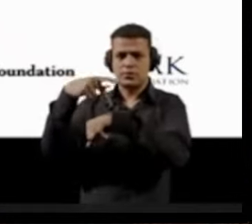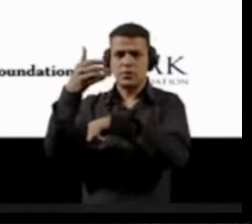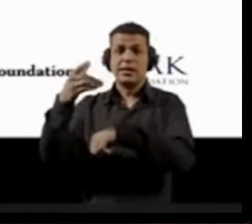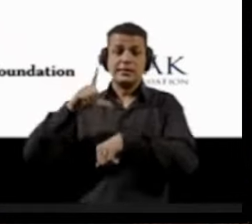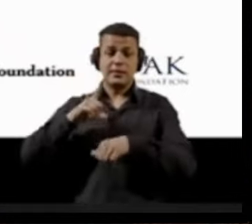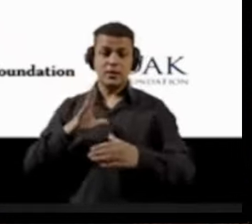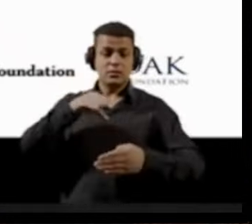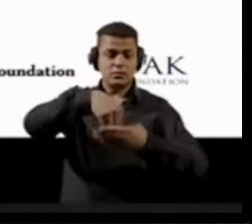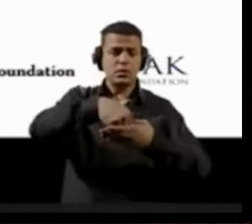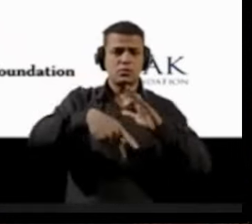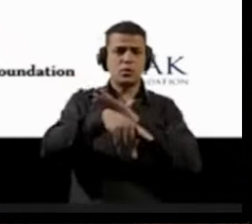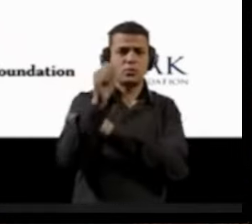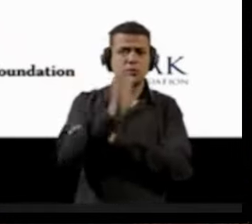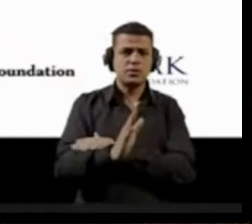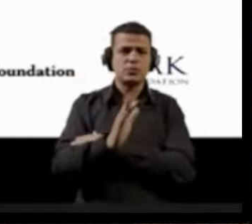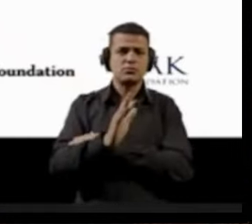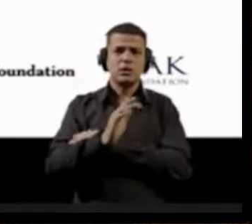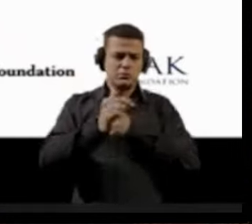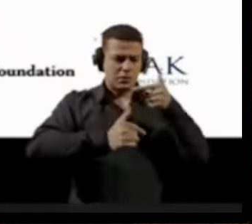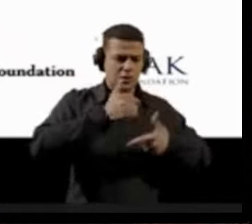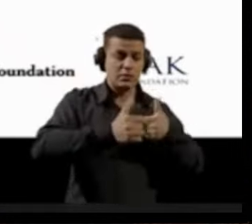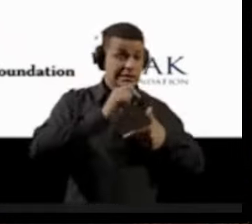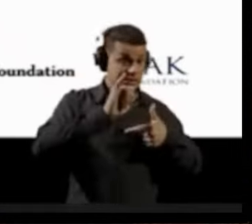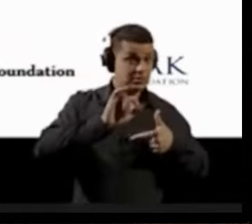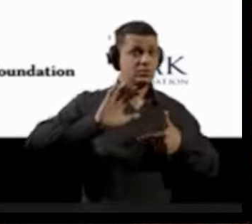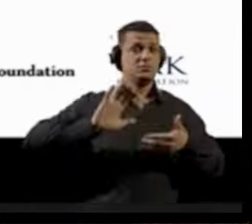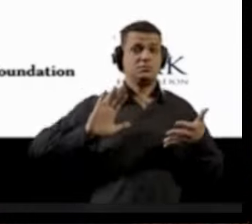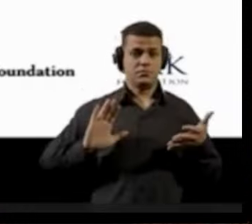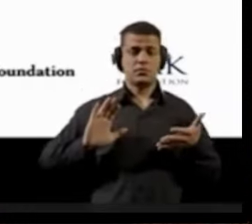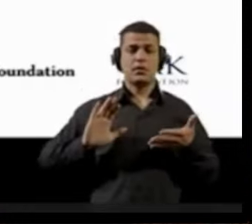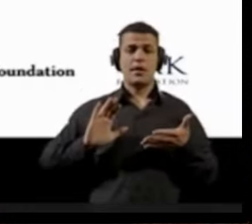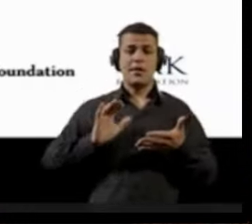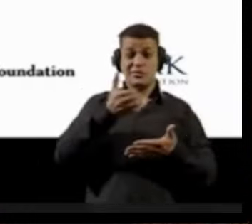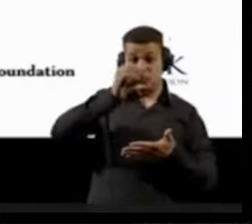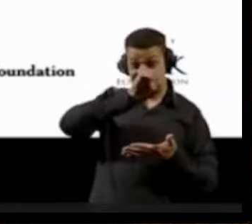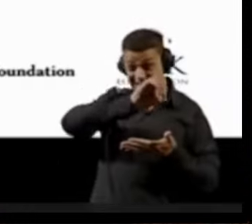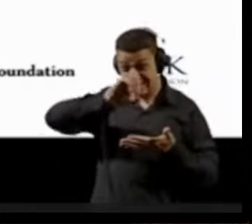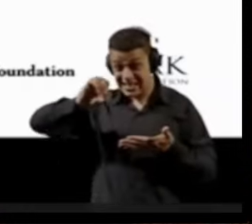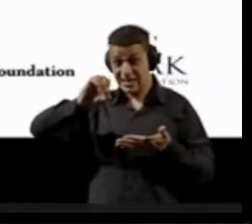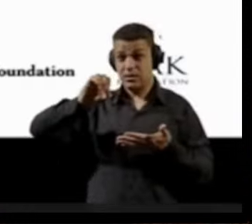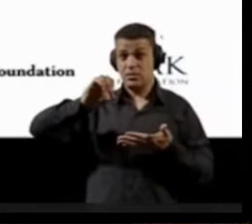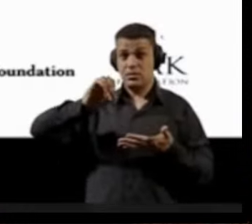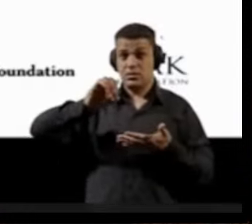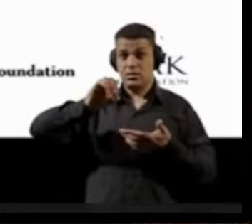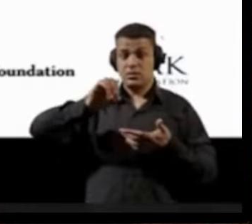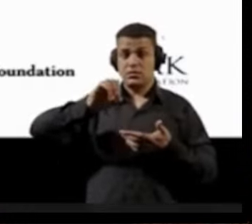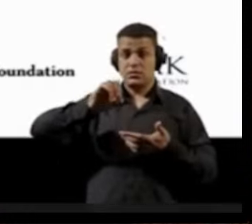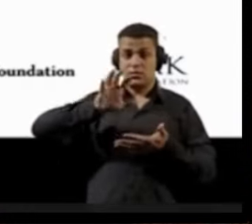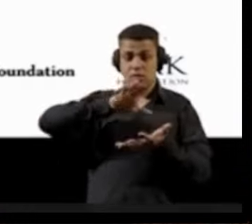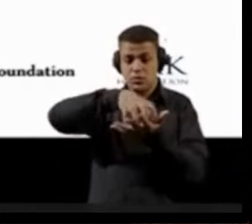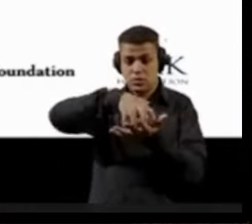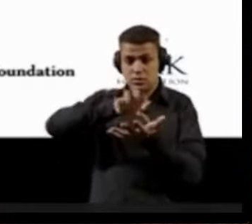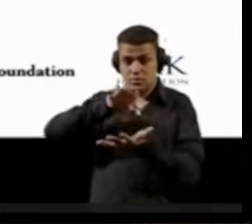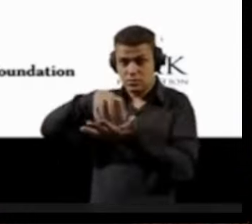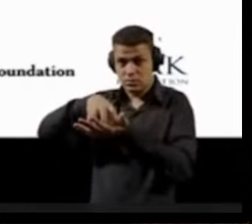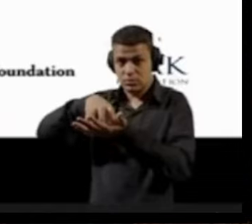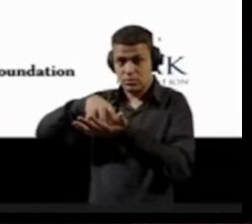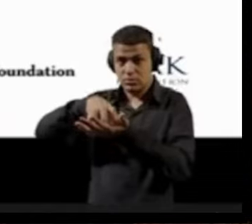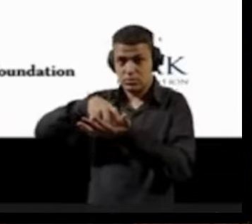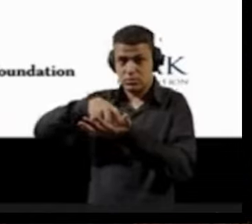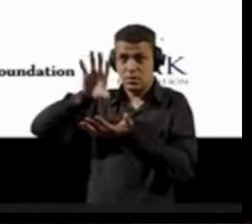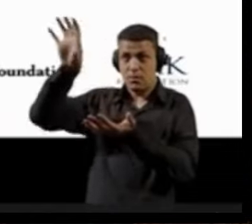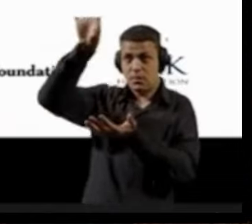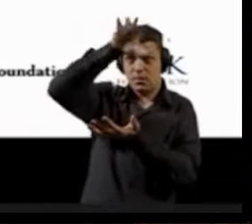aqui no Brasil atuando diretamente, se nós pegarmos os 100 maiores patrimônios das maiores fundações internacionais,